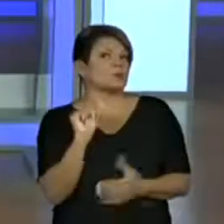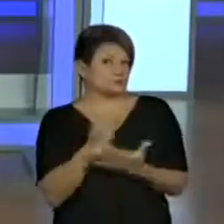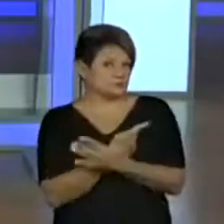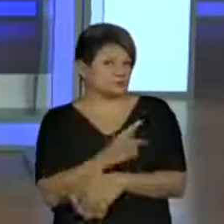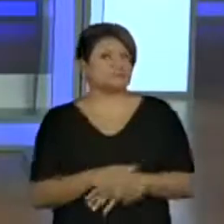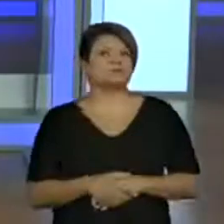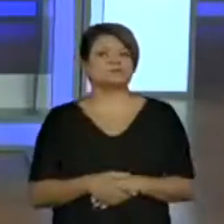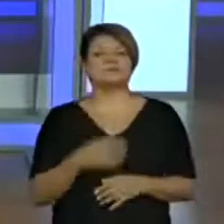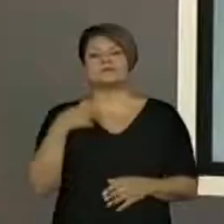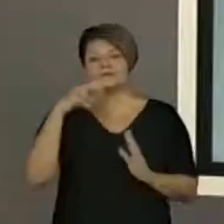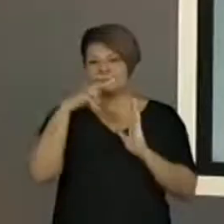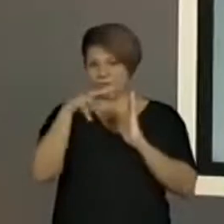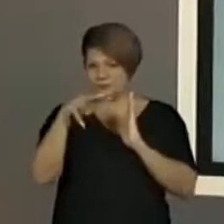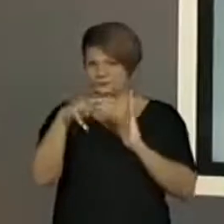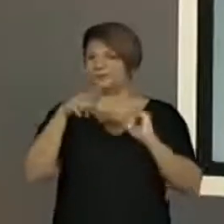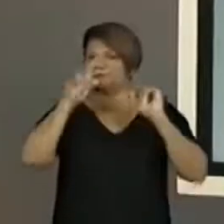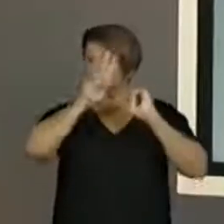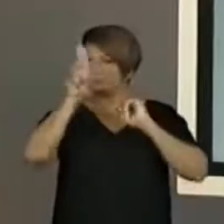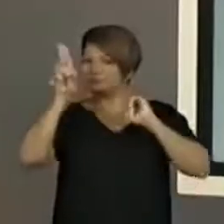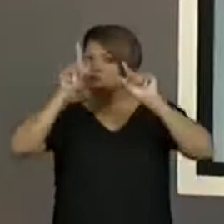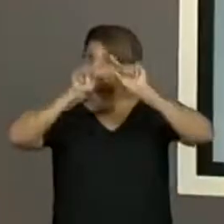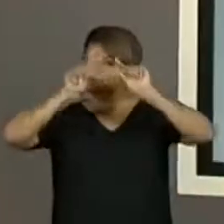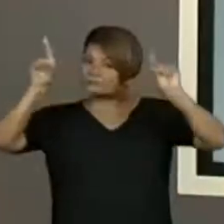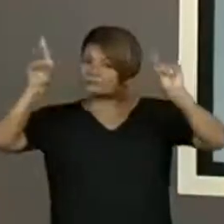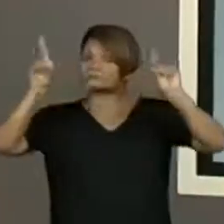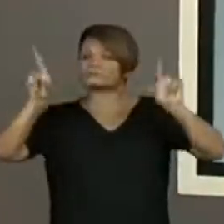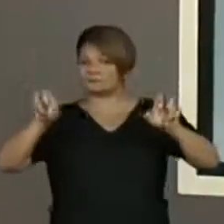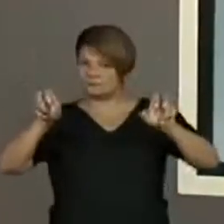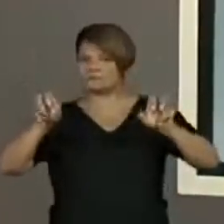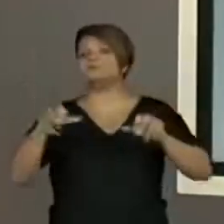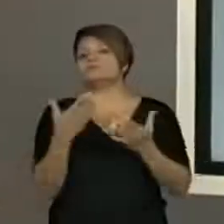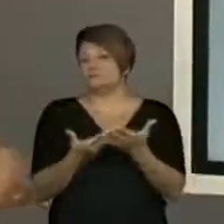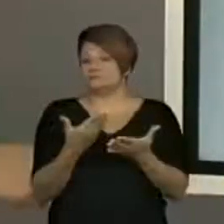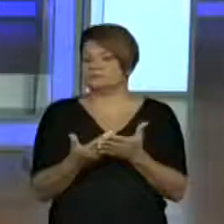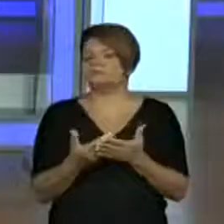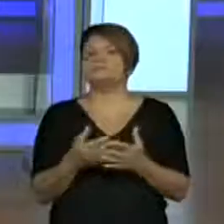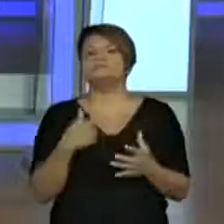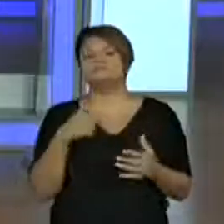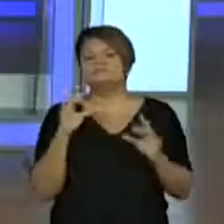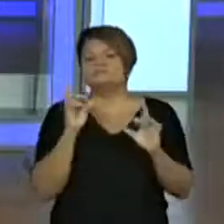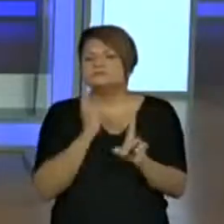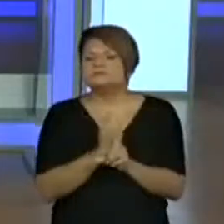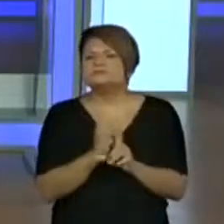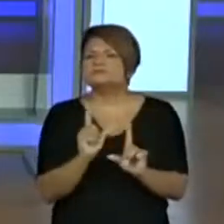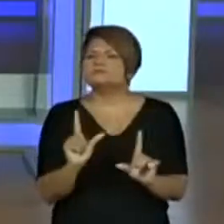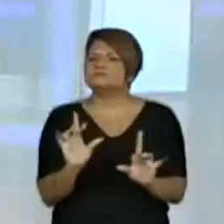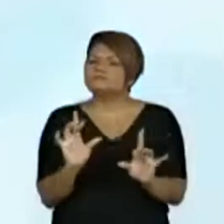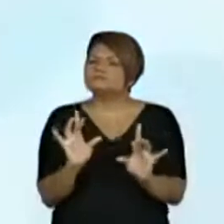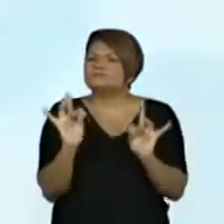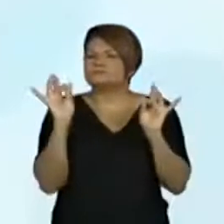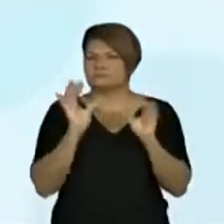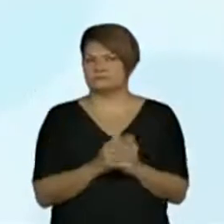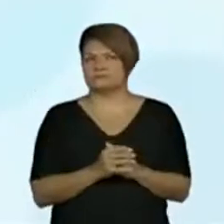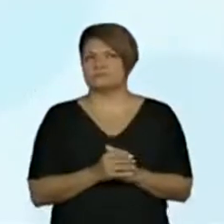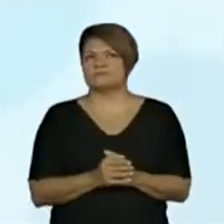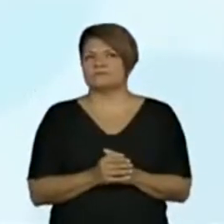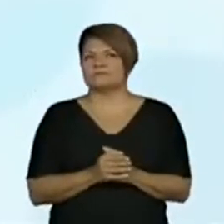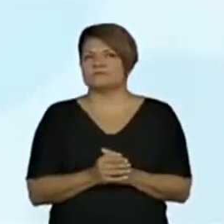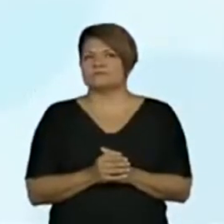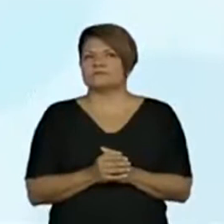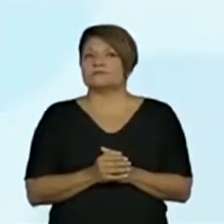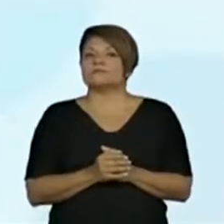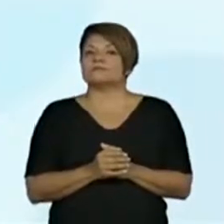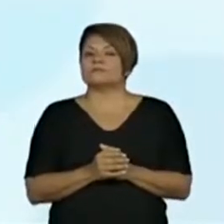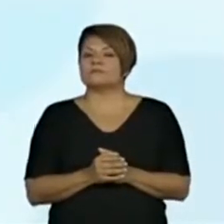vou ler o título da nossa aula e a gente vai descobrir um pequeno detalhe. Ó, O Reino do